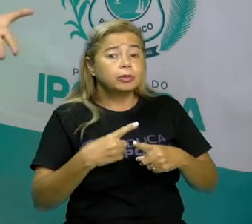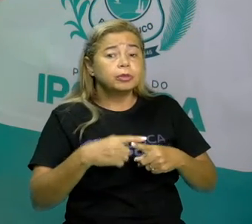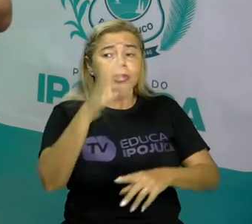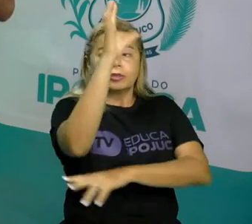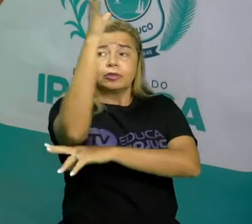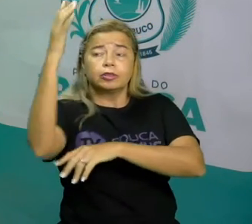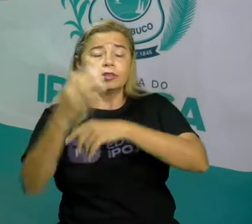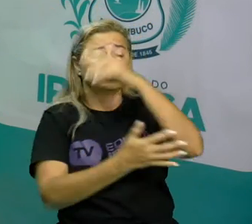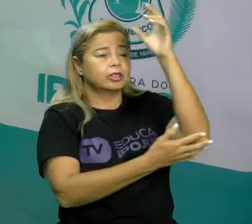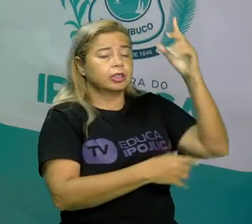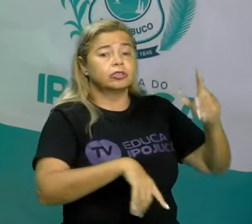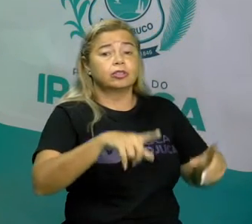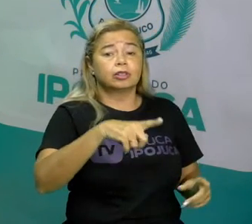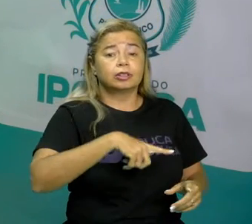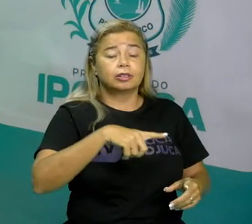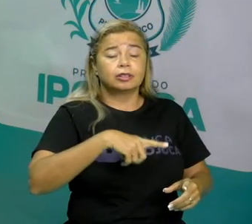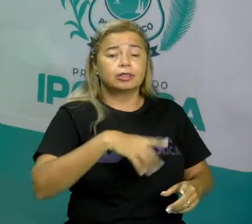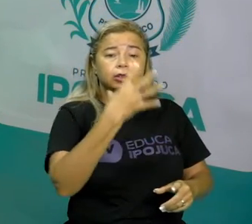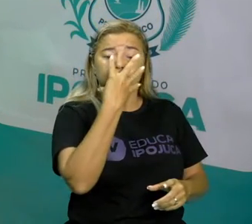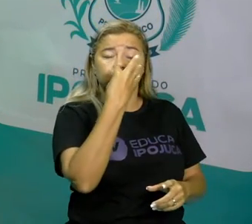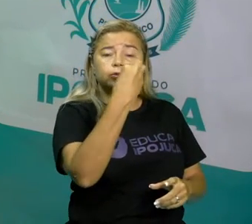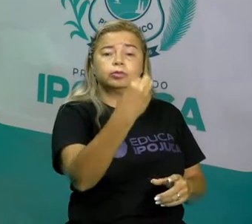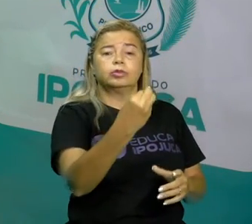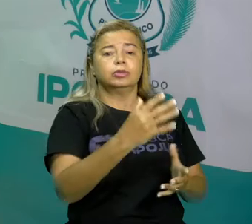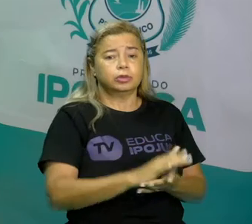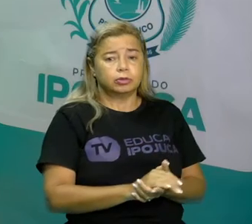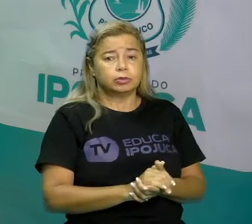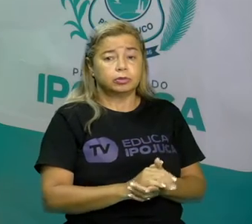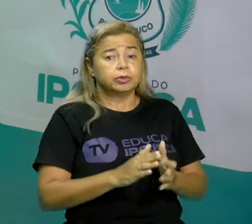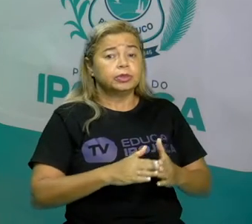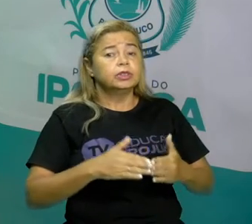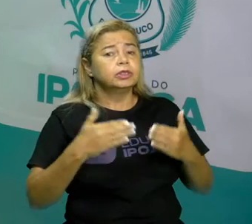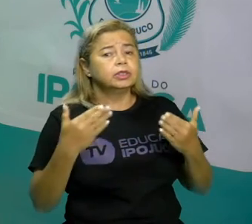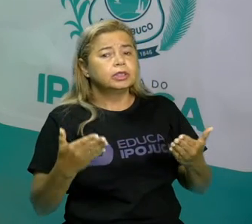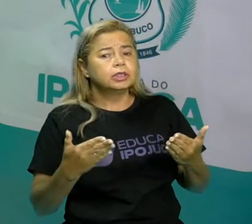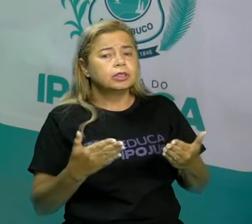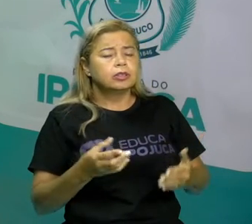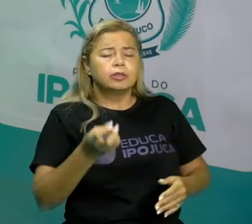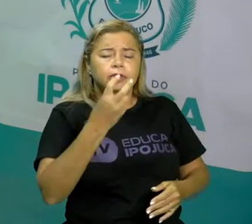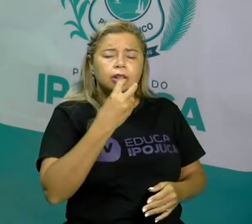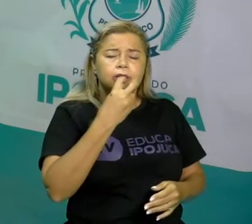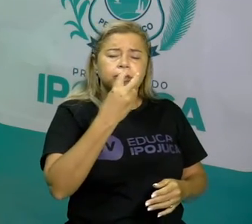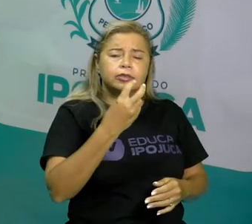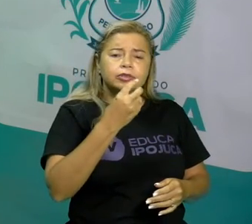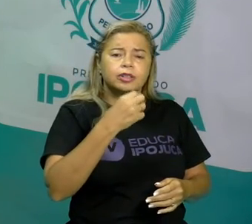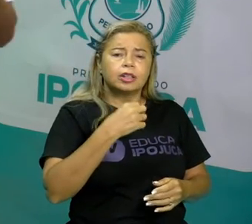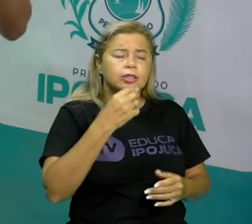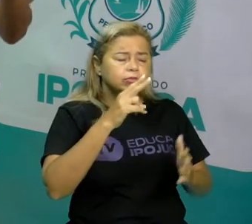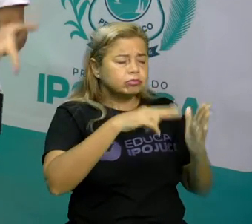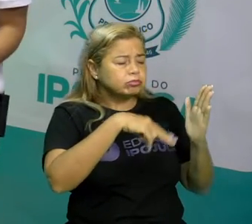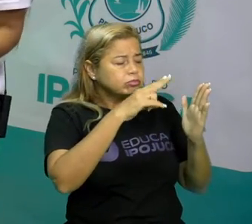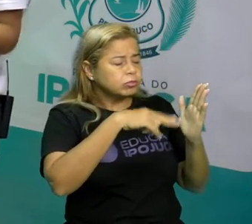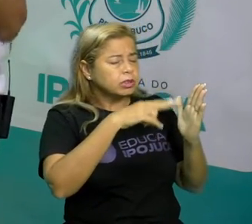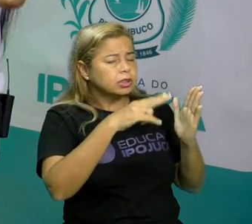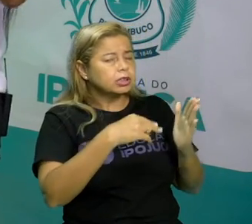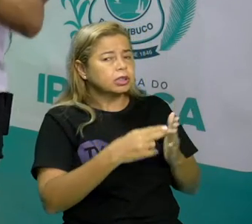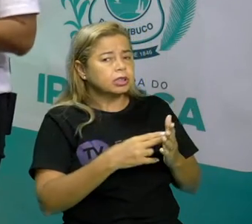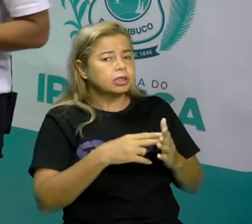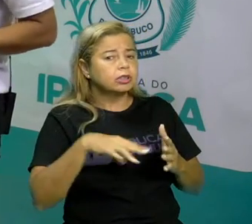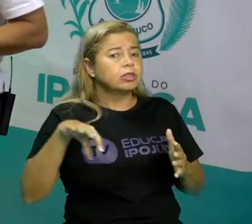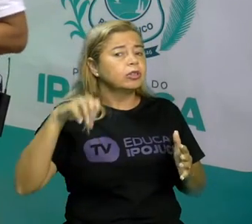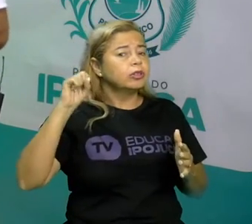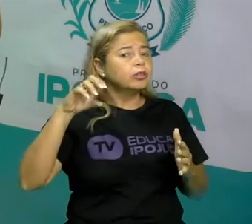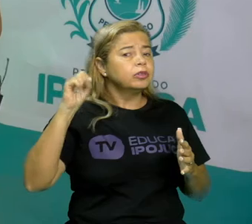compreensão vai trazendo na sua mente quando você lê em voz alta e escuta aquilo que você está lendo.